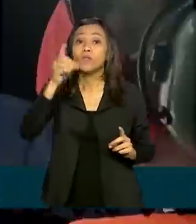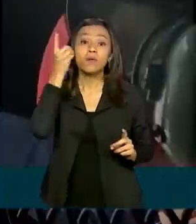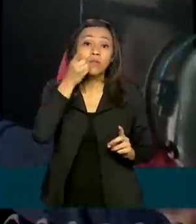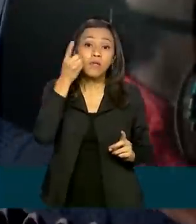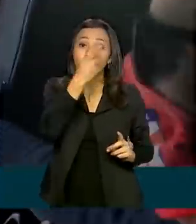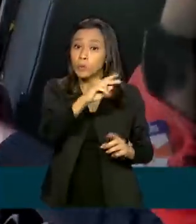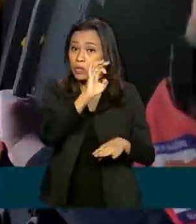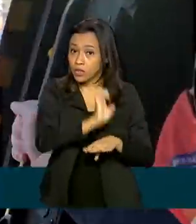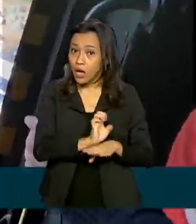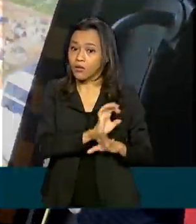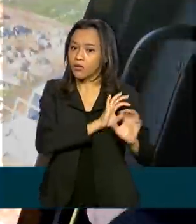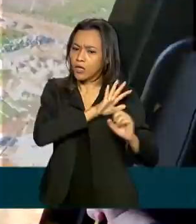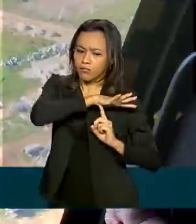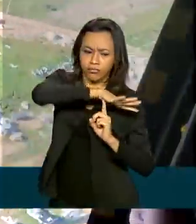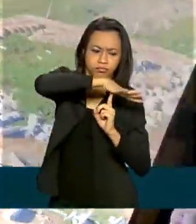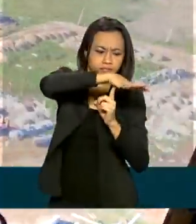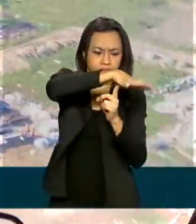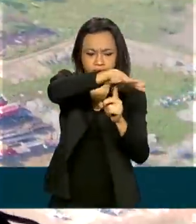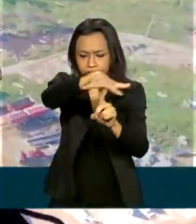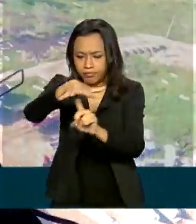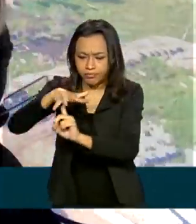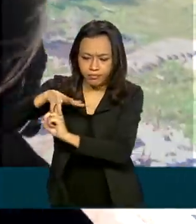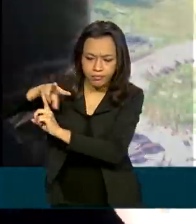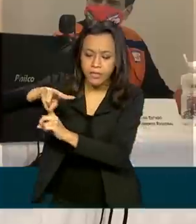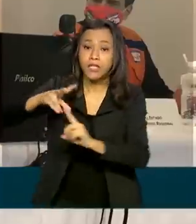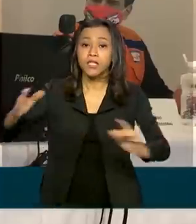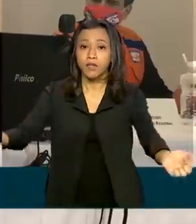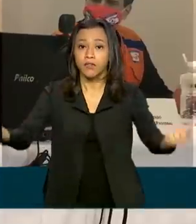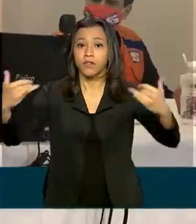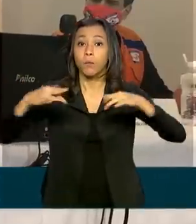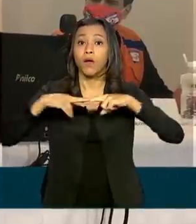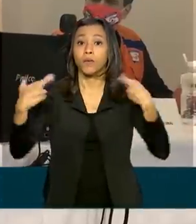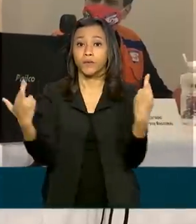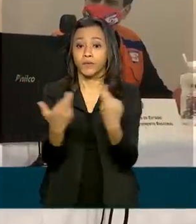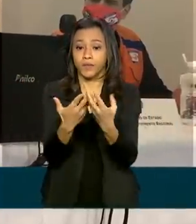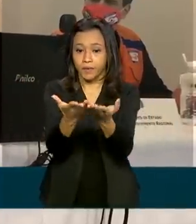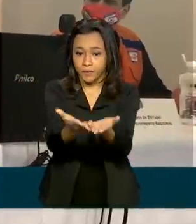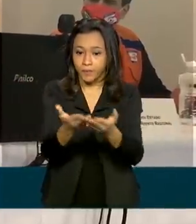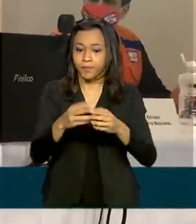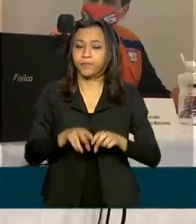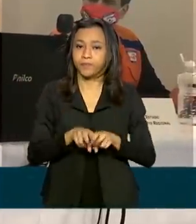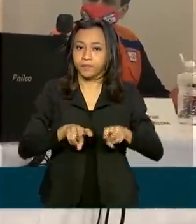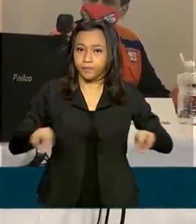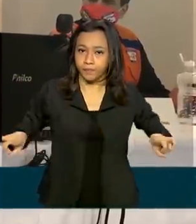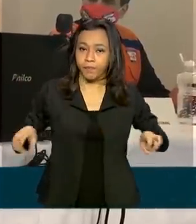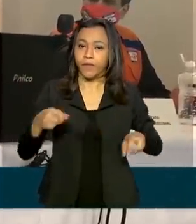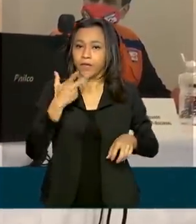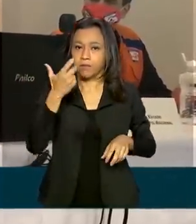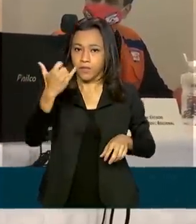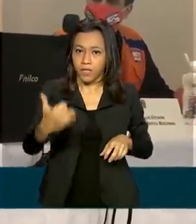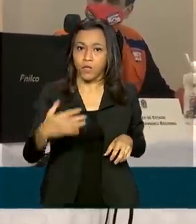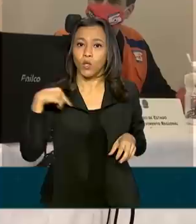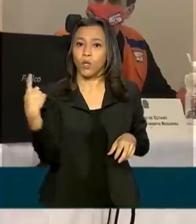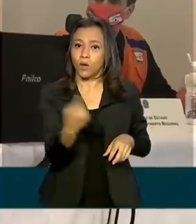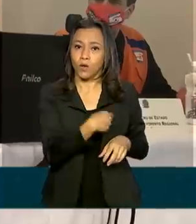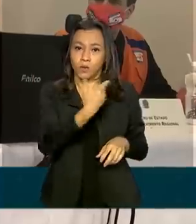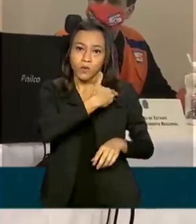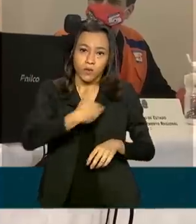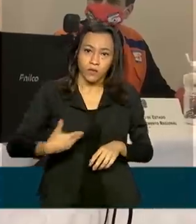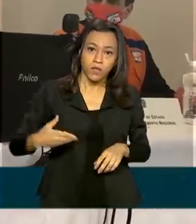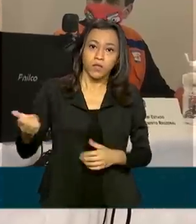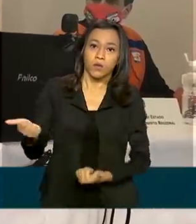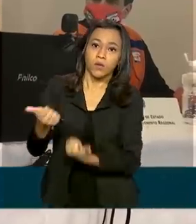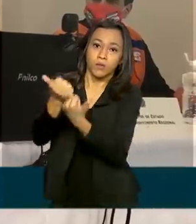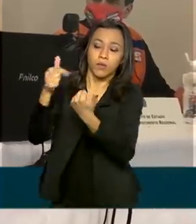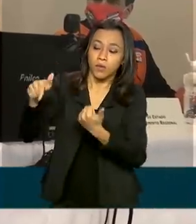as áreas mais afetadas e se reuniu com lideranças. O nosso governo, especial através do Ministério do Desenvolvimento